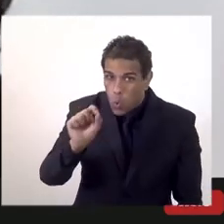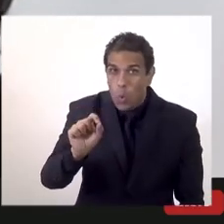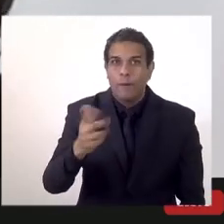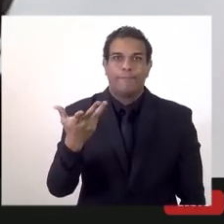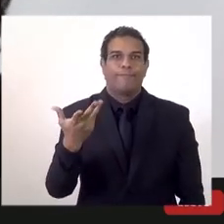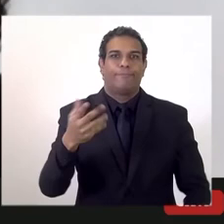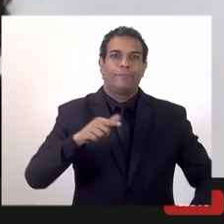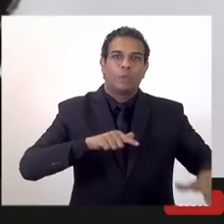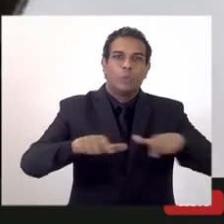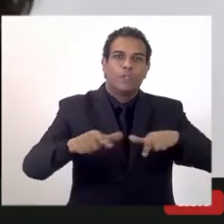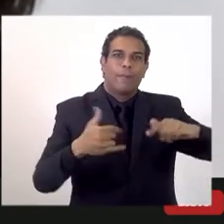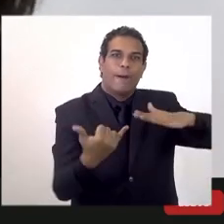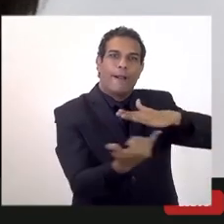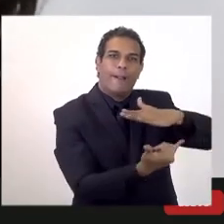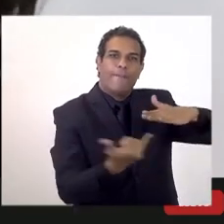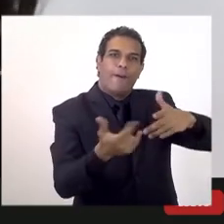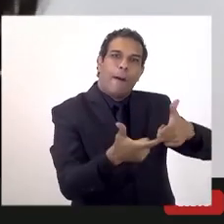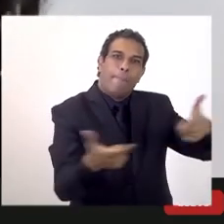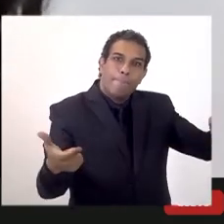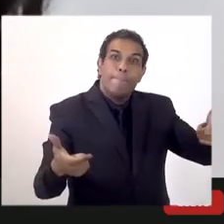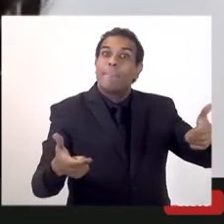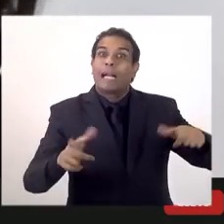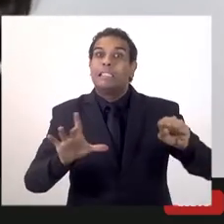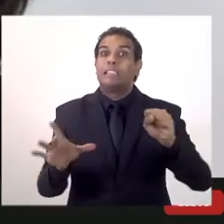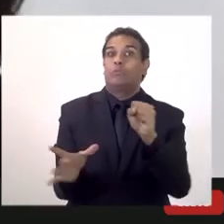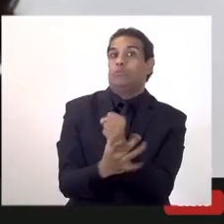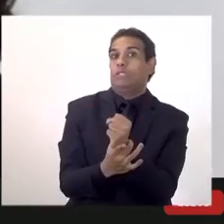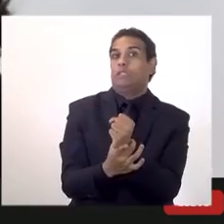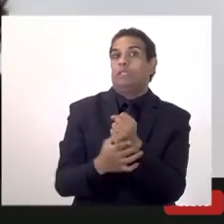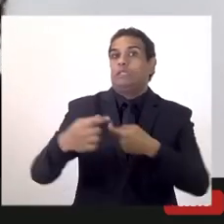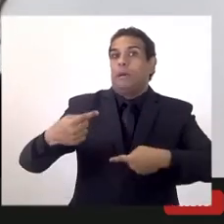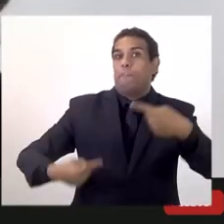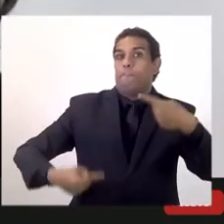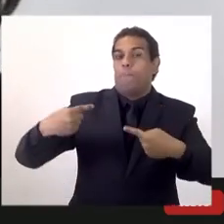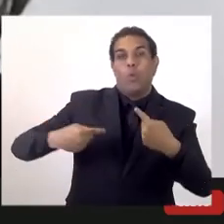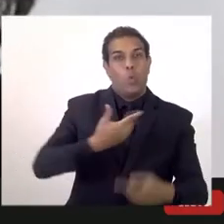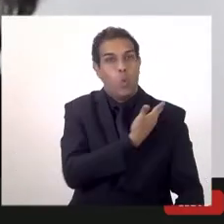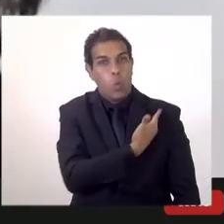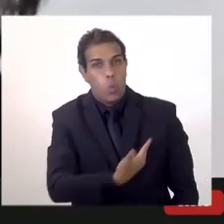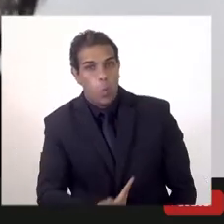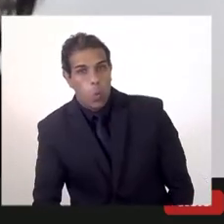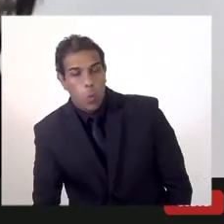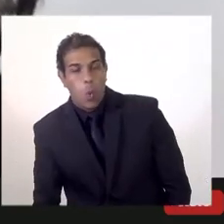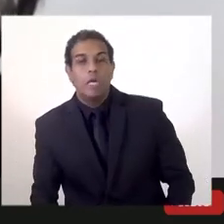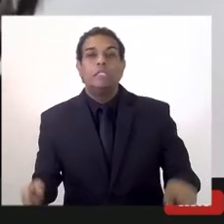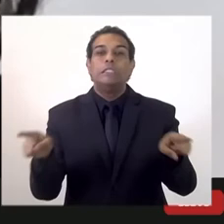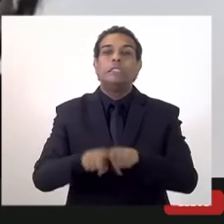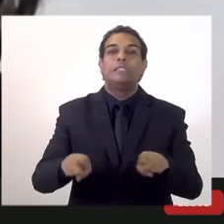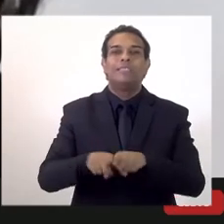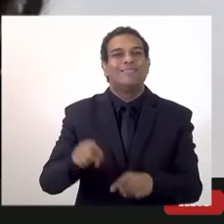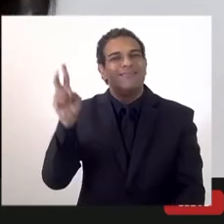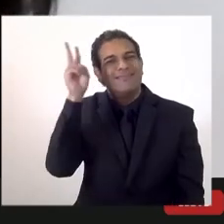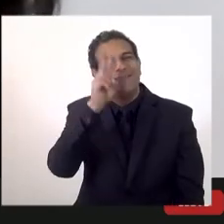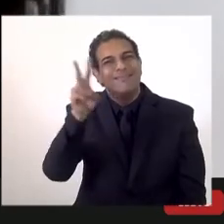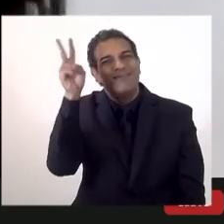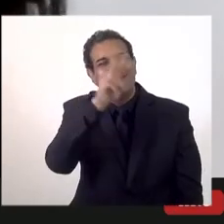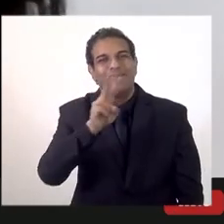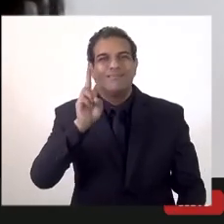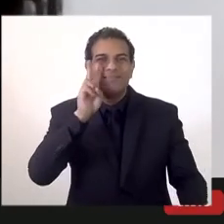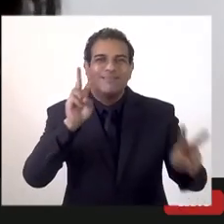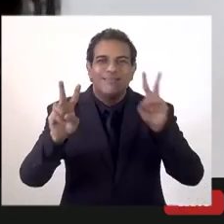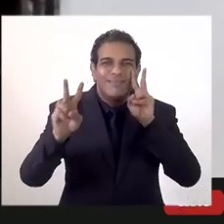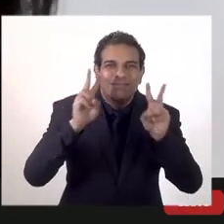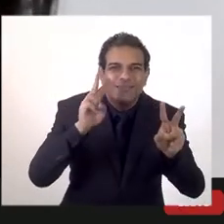informalidade à segurança pública e também ao que a gente viu aí tem visto